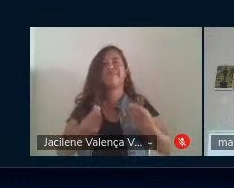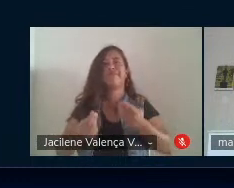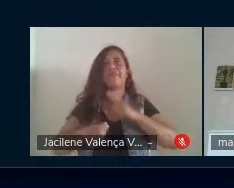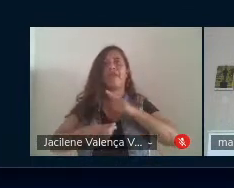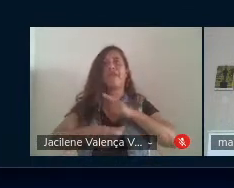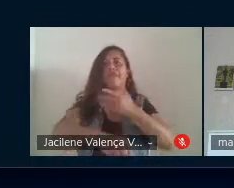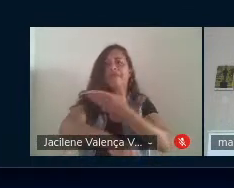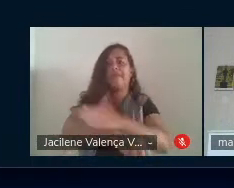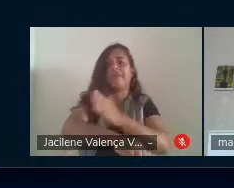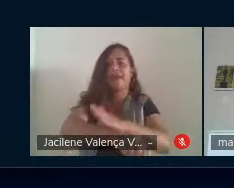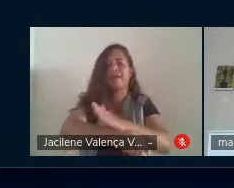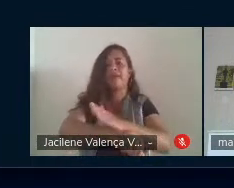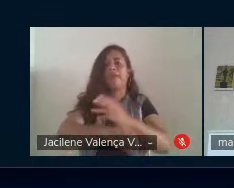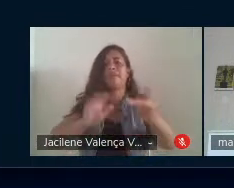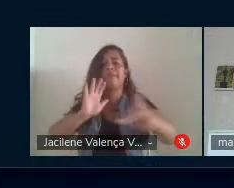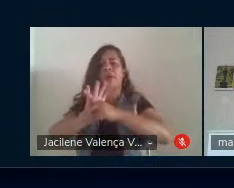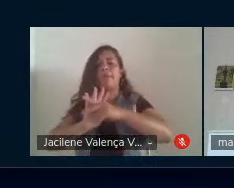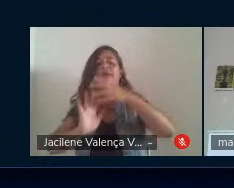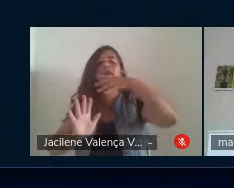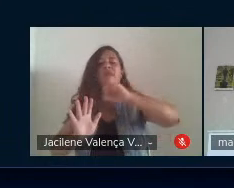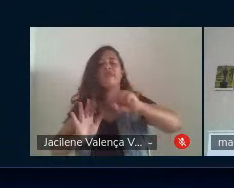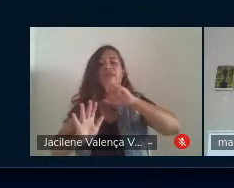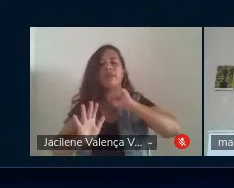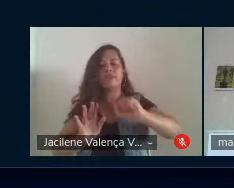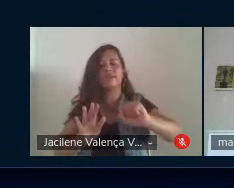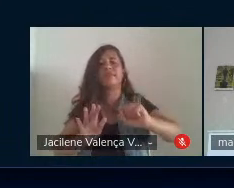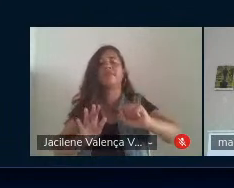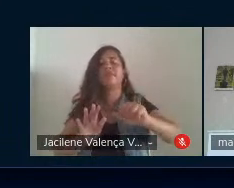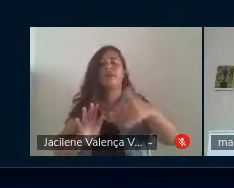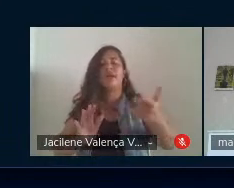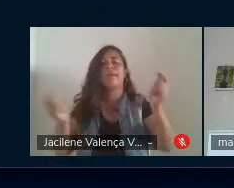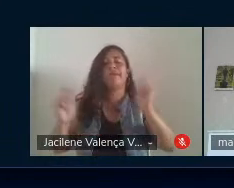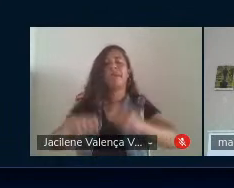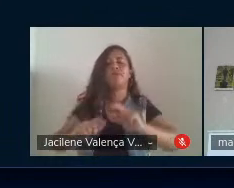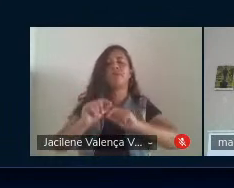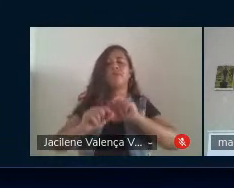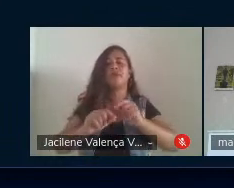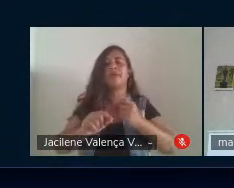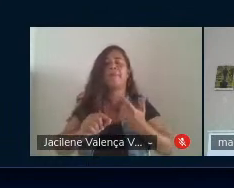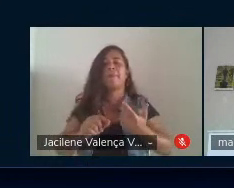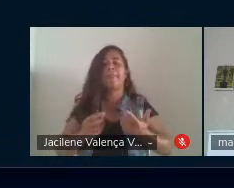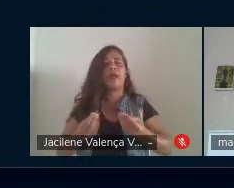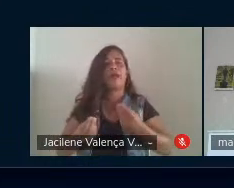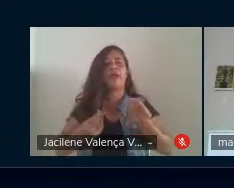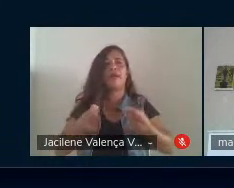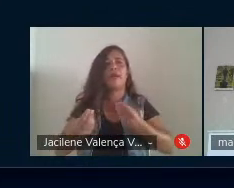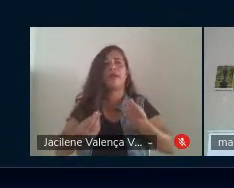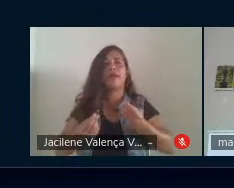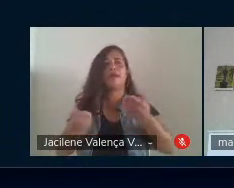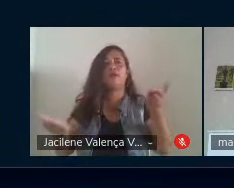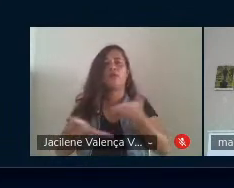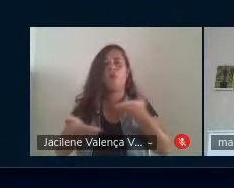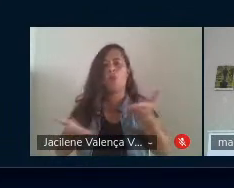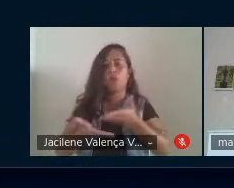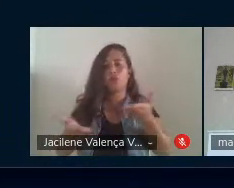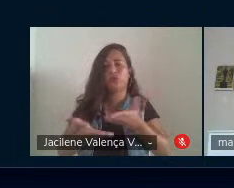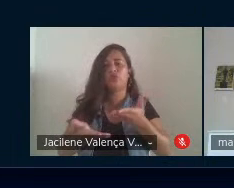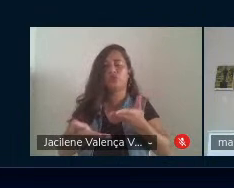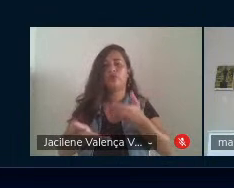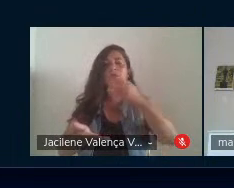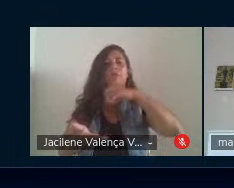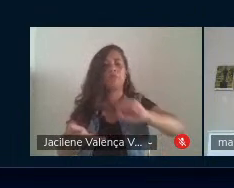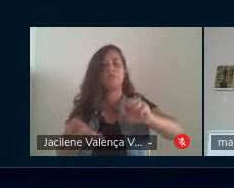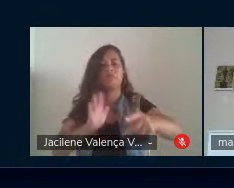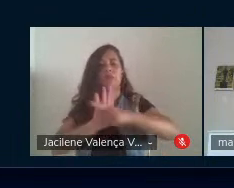freiriana, né? Como possibilidade de manifestação da atualidade de Freire e